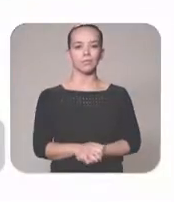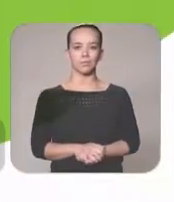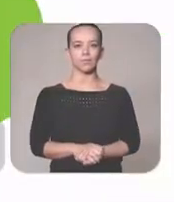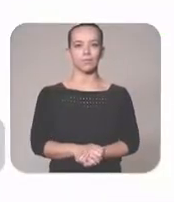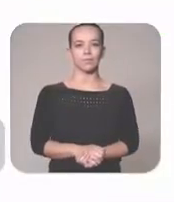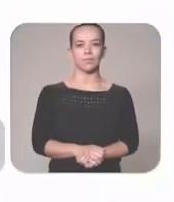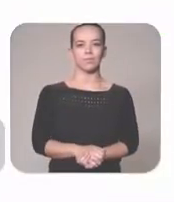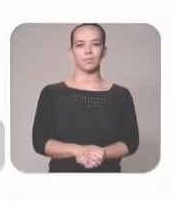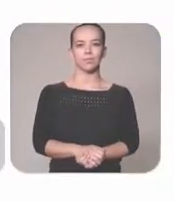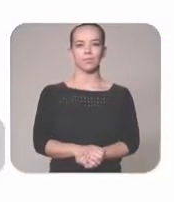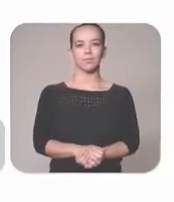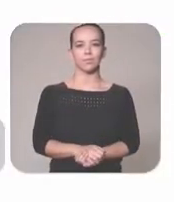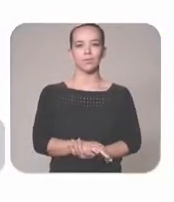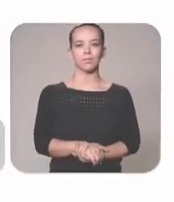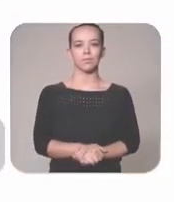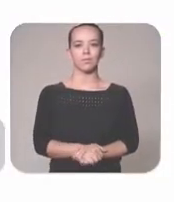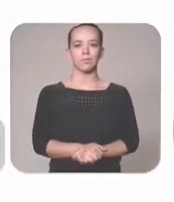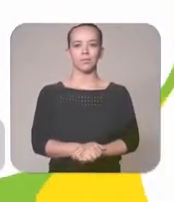tem.